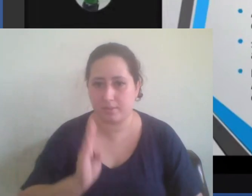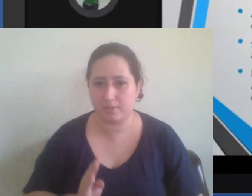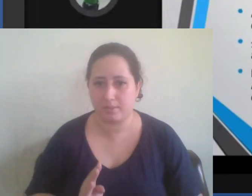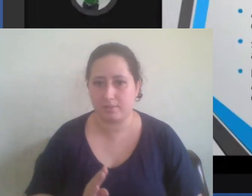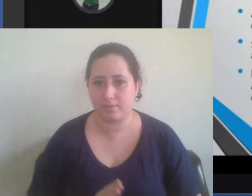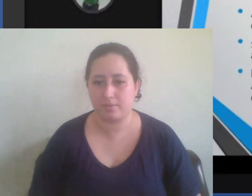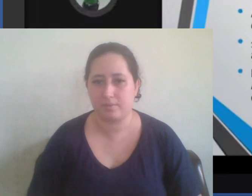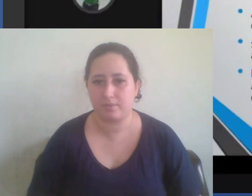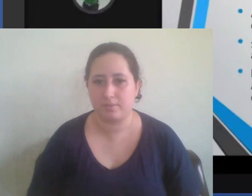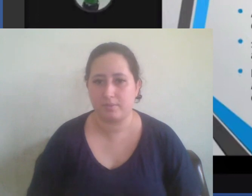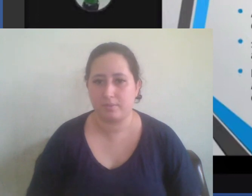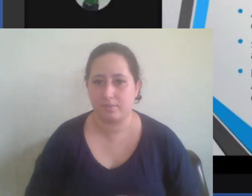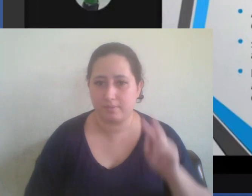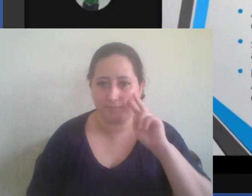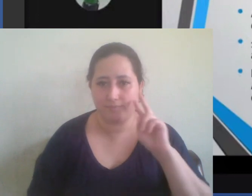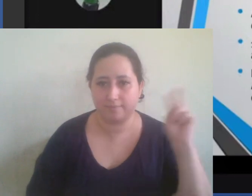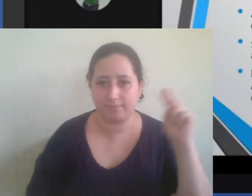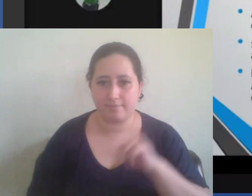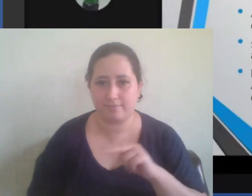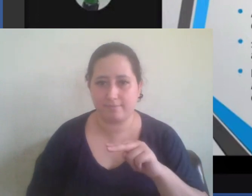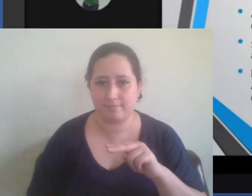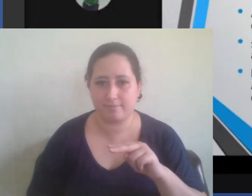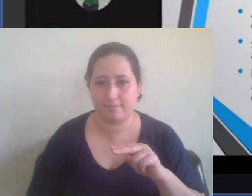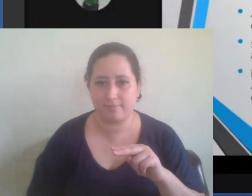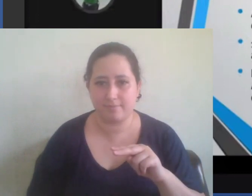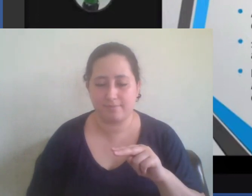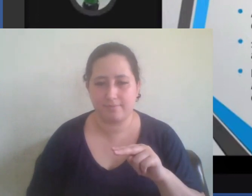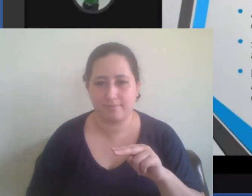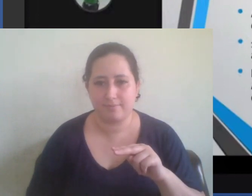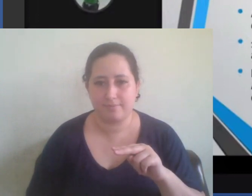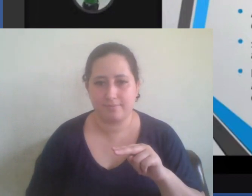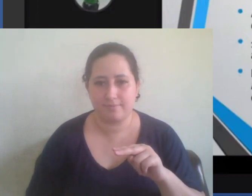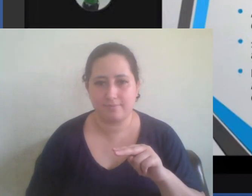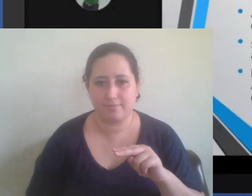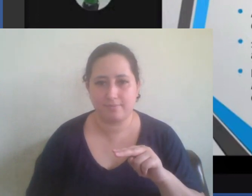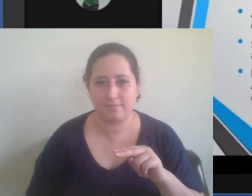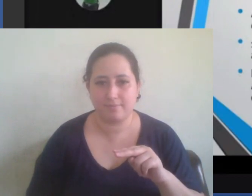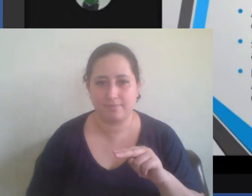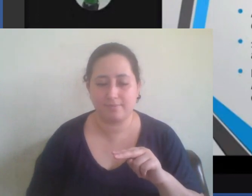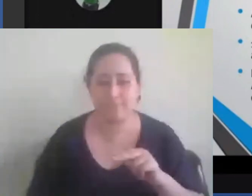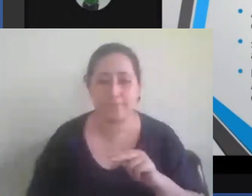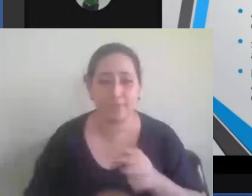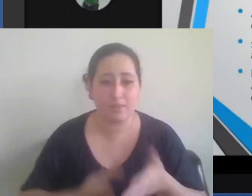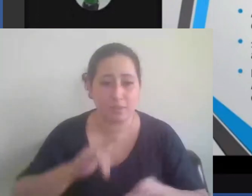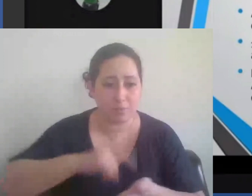se olharmos o Brasil que é um dos que assinaram